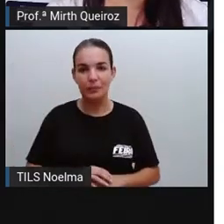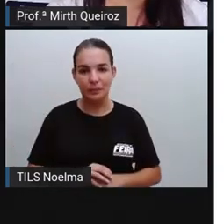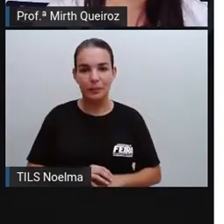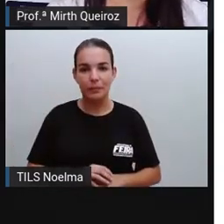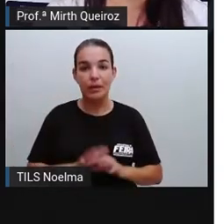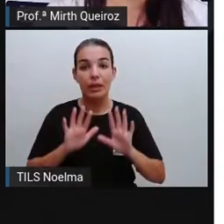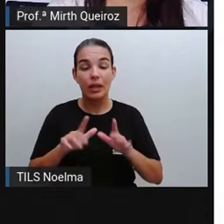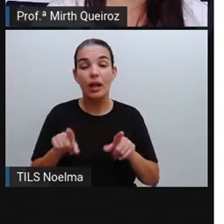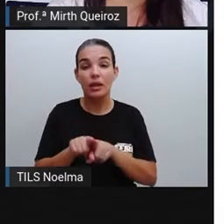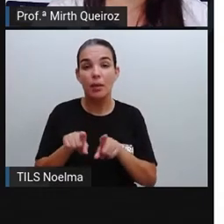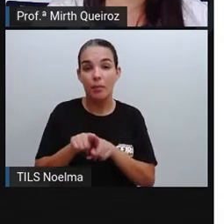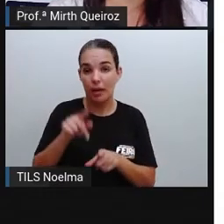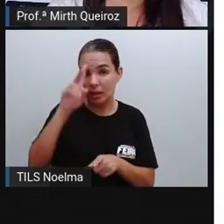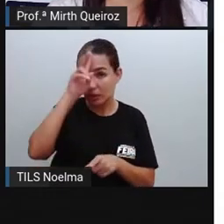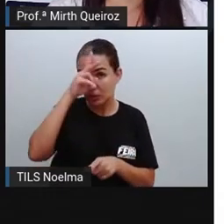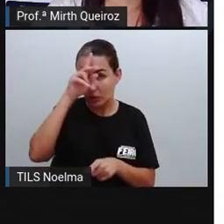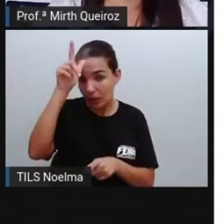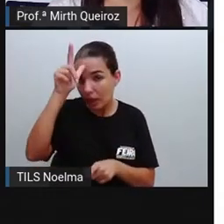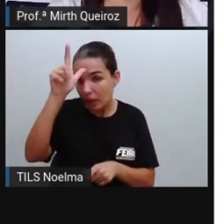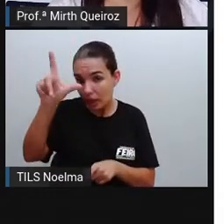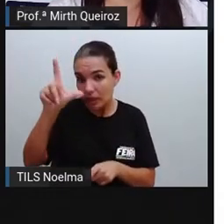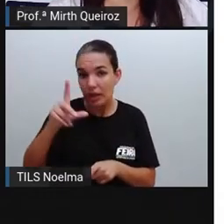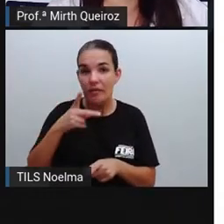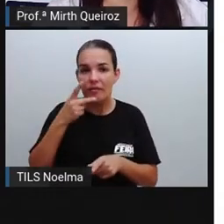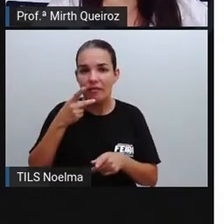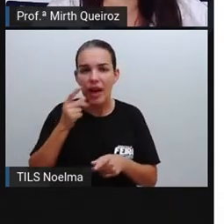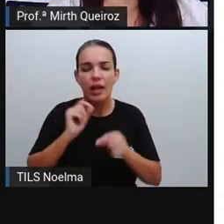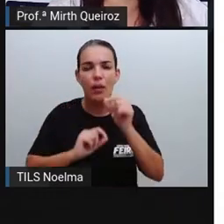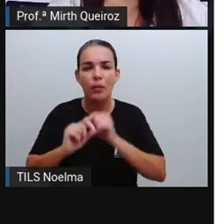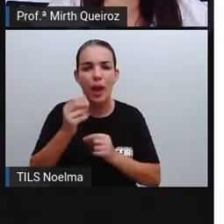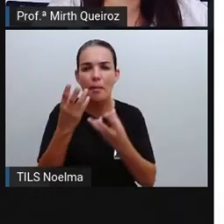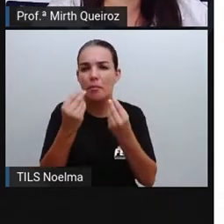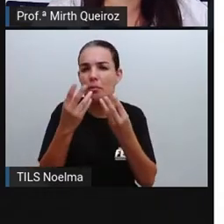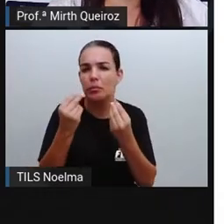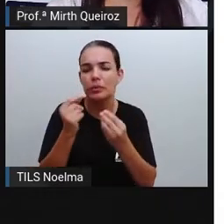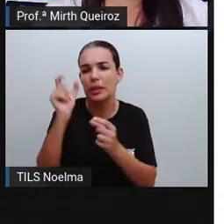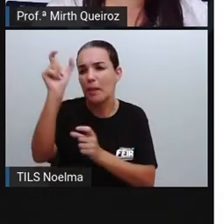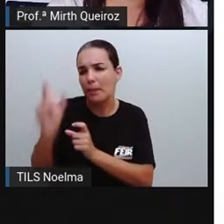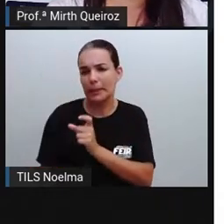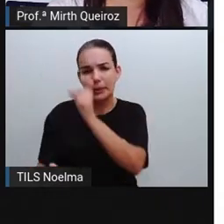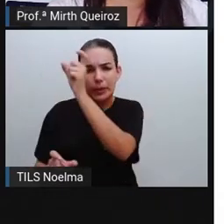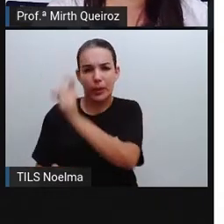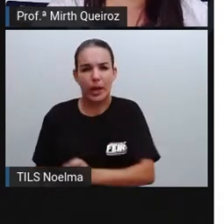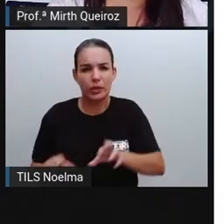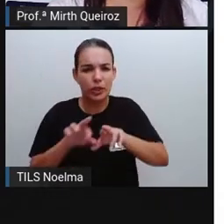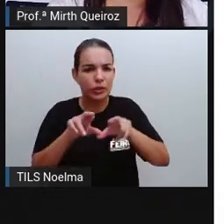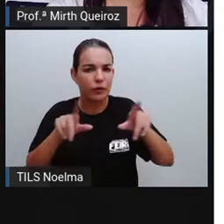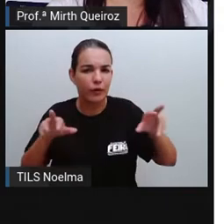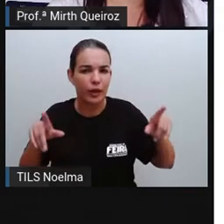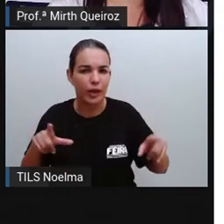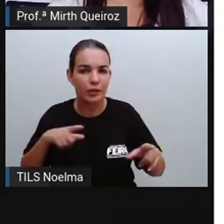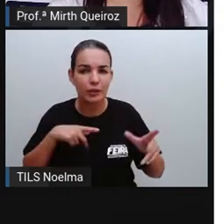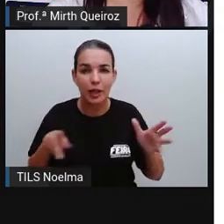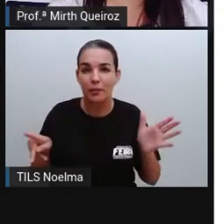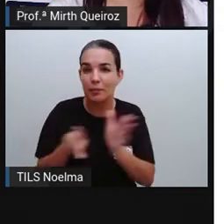As lendas, elas contam histórias que são repletas de personagens diferentes, os quais possuem